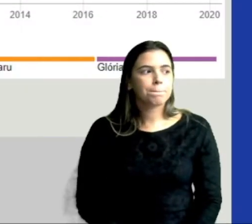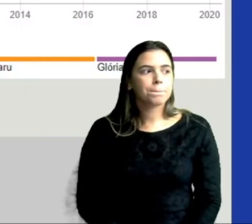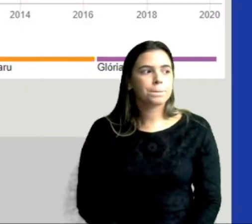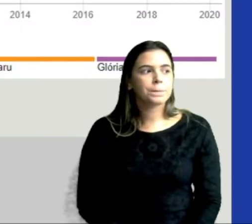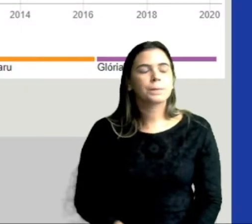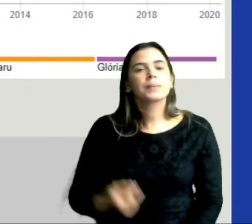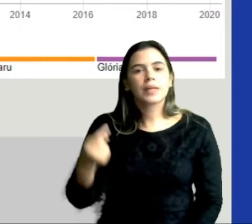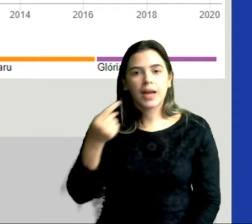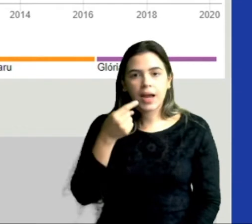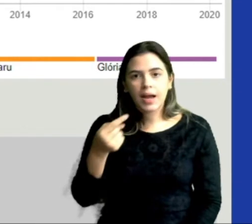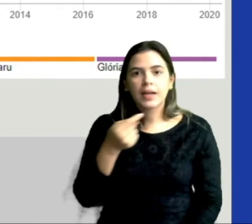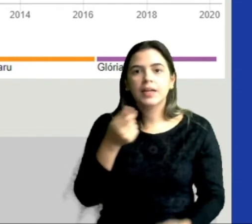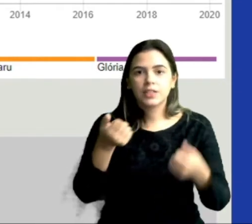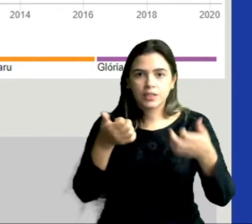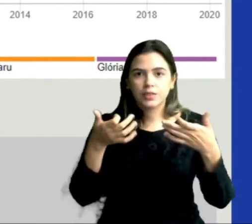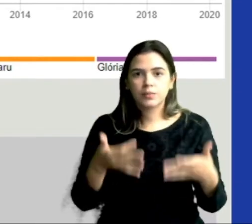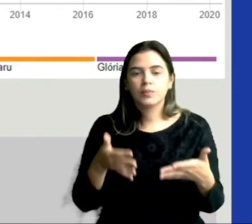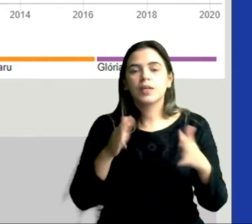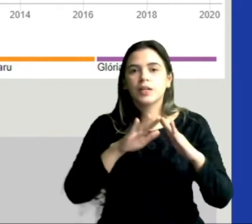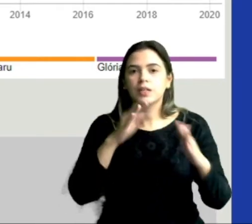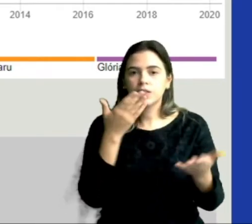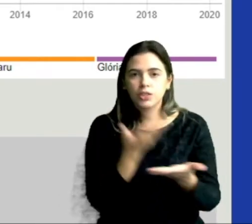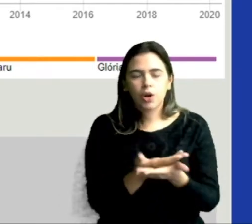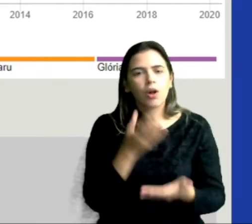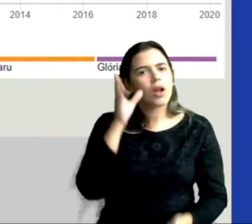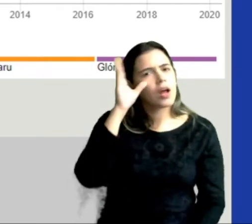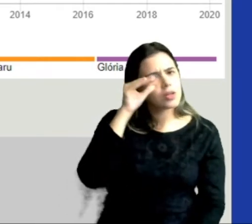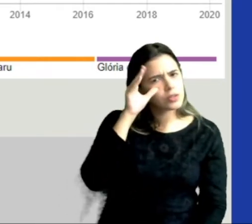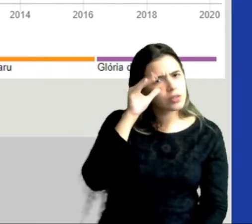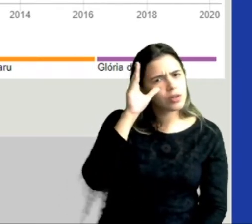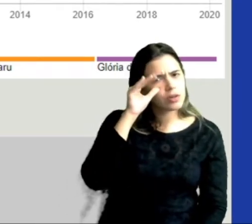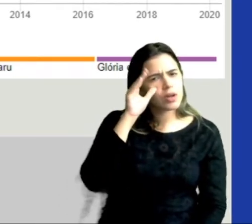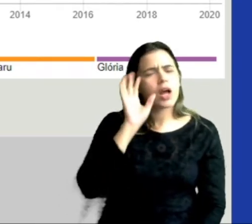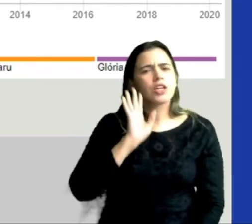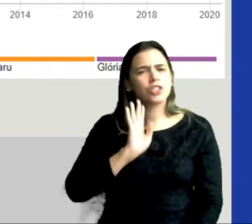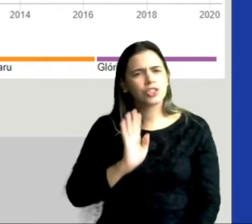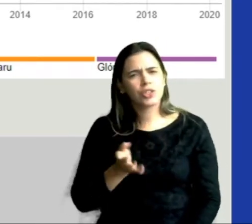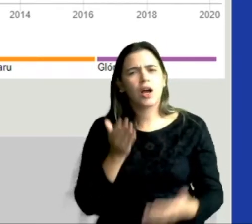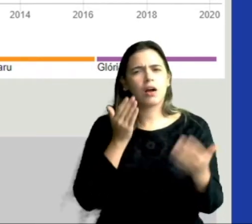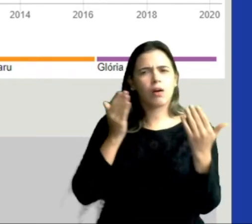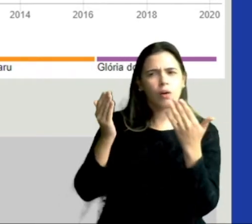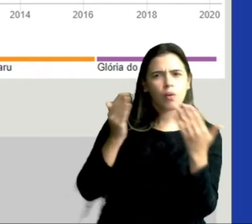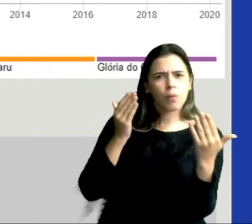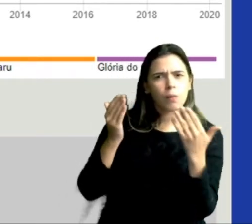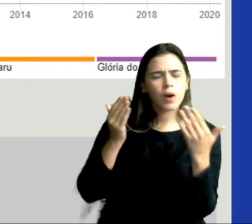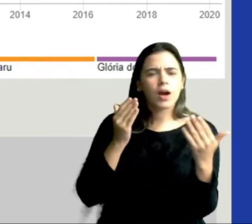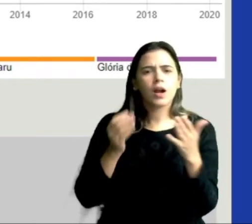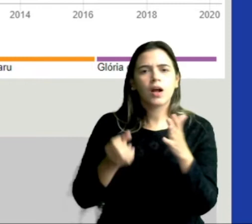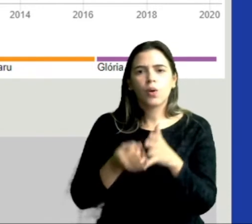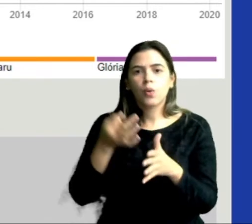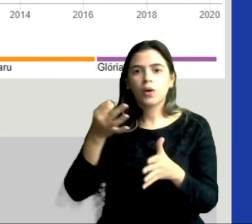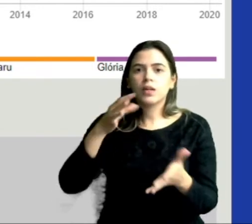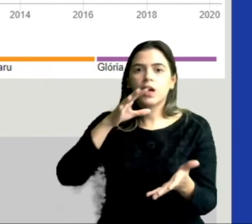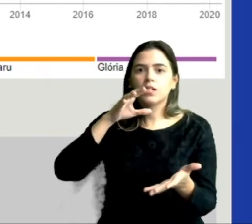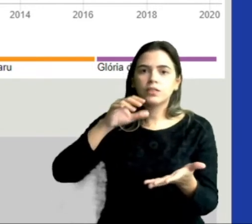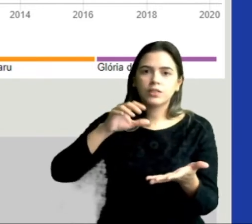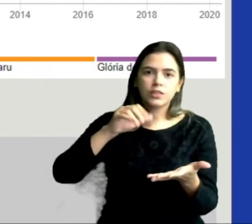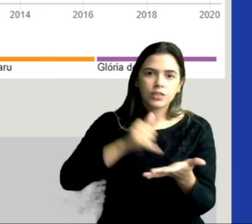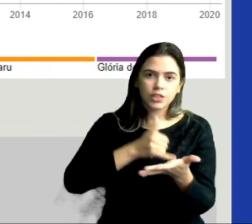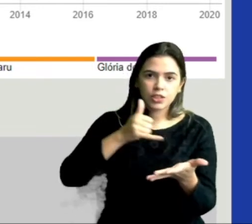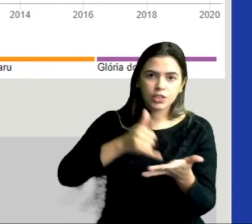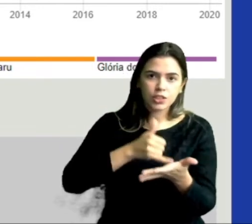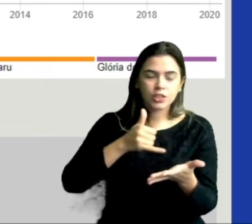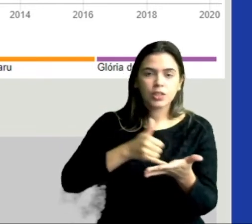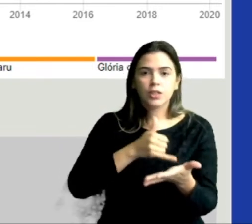aqui a gente fala de número de escolas. Tá? Uma curiosidade, já comparando aí com essa quantidade de escritos, para